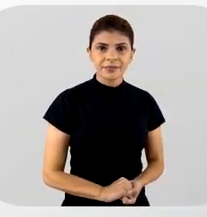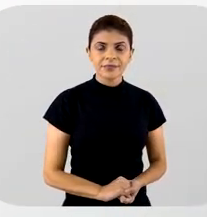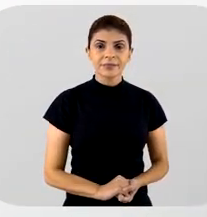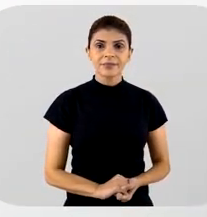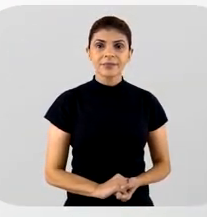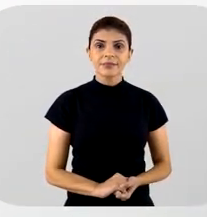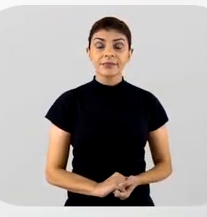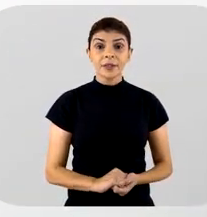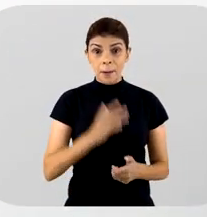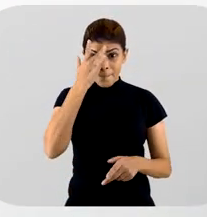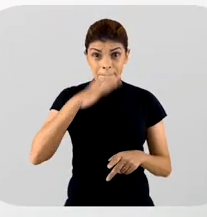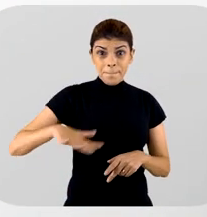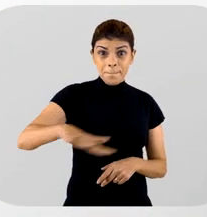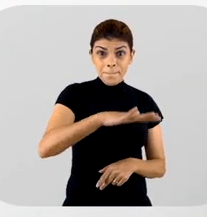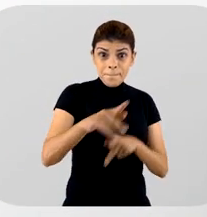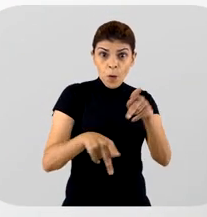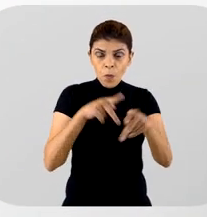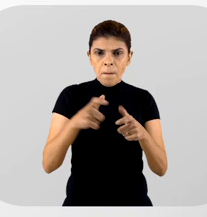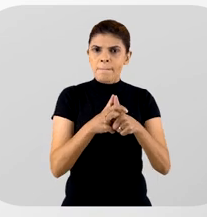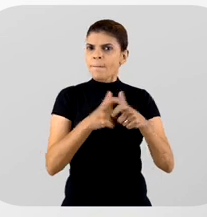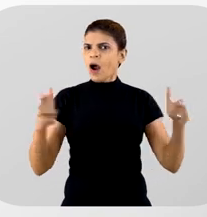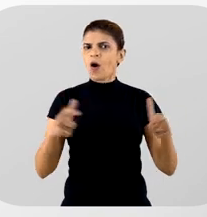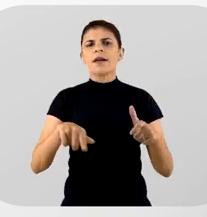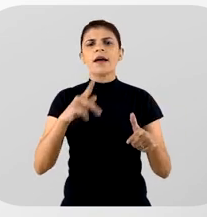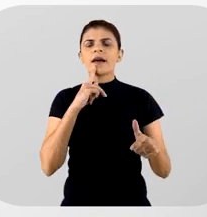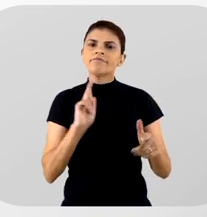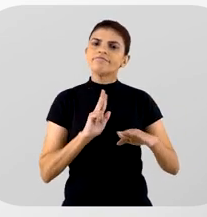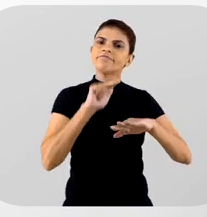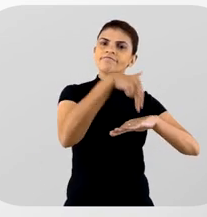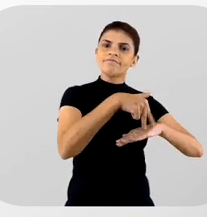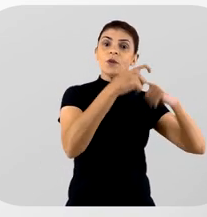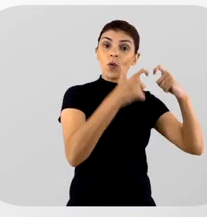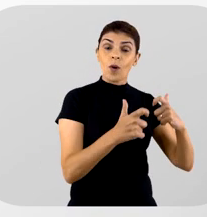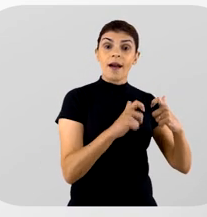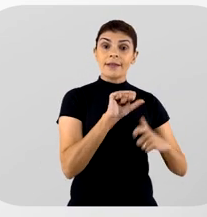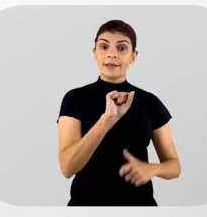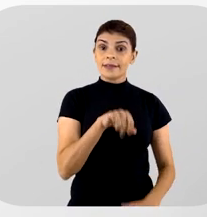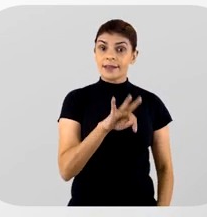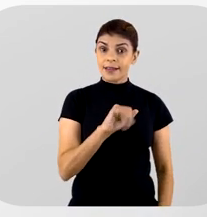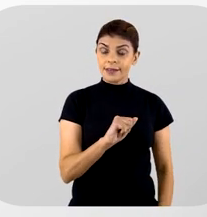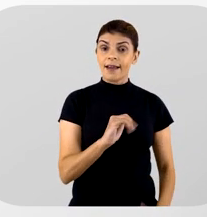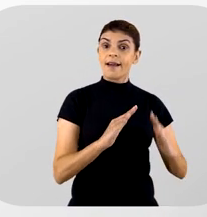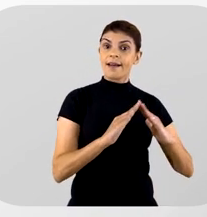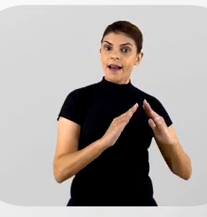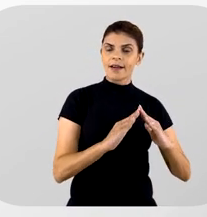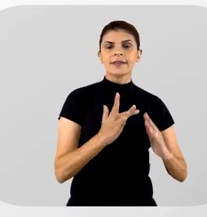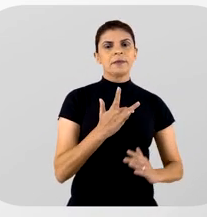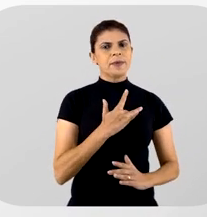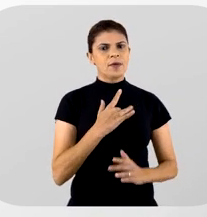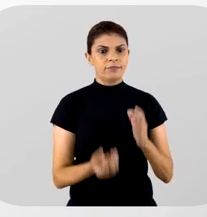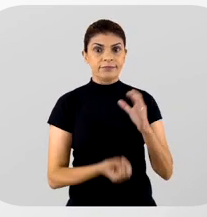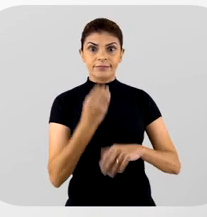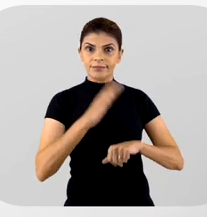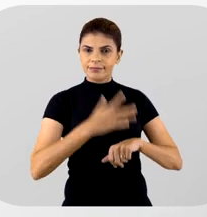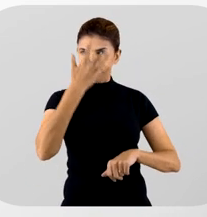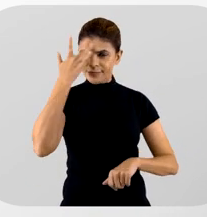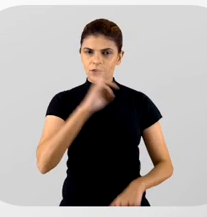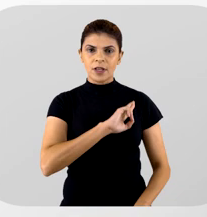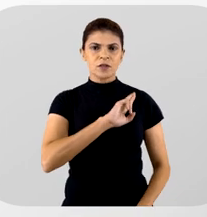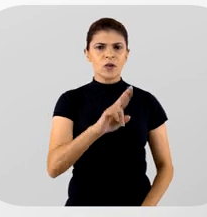Para a maior parte da população, a opção eram as santas casas de misericórdia, implantadas pelos religiosos.